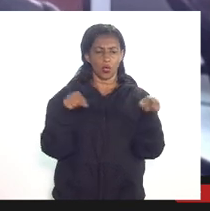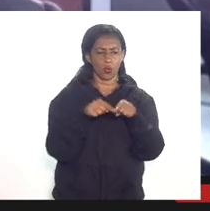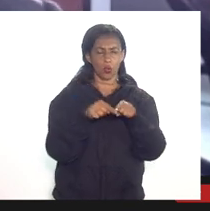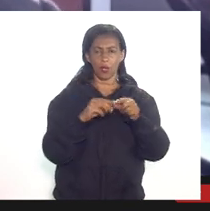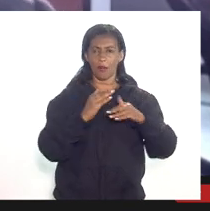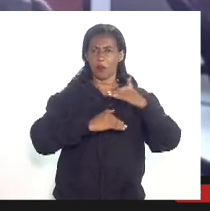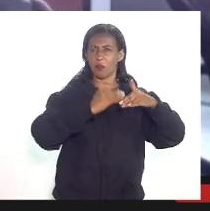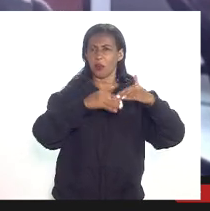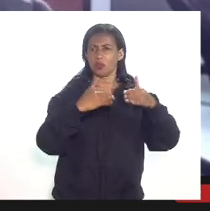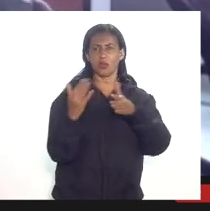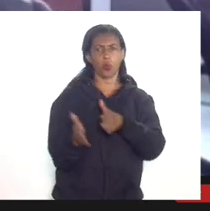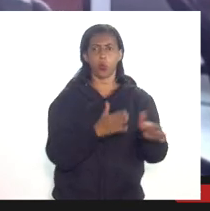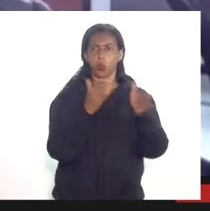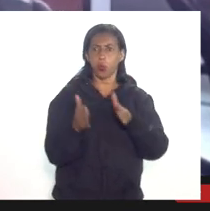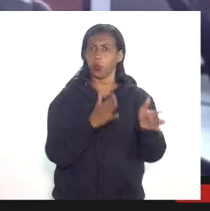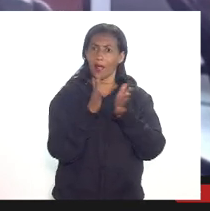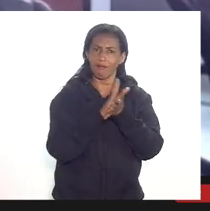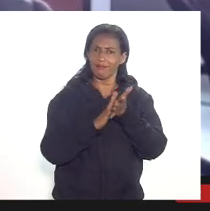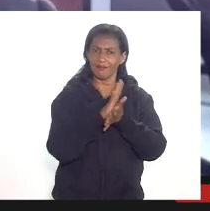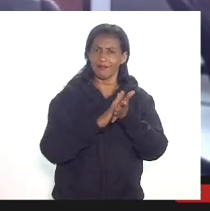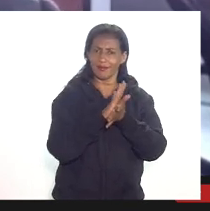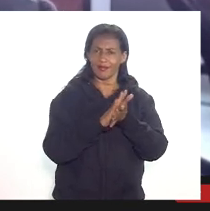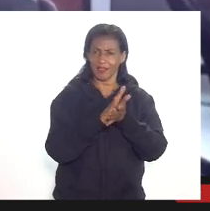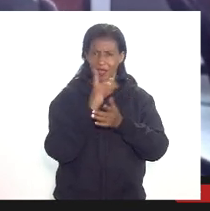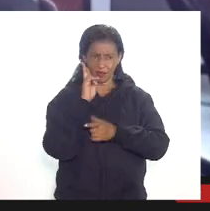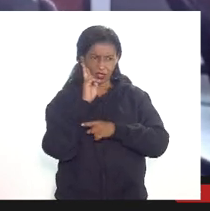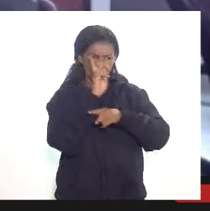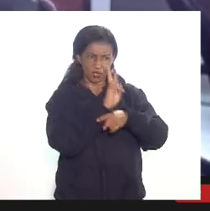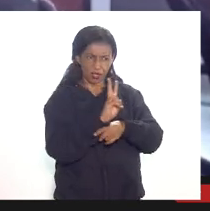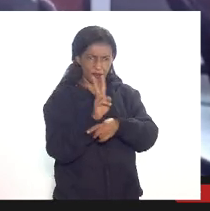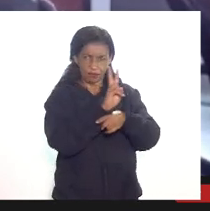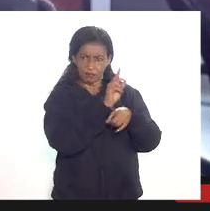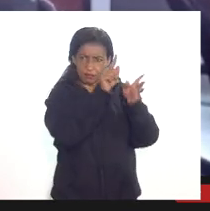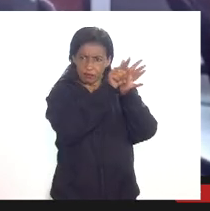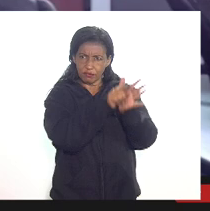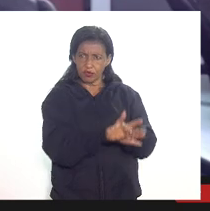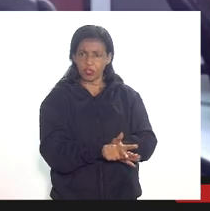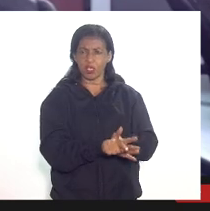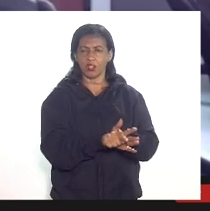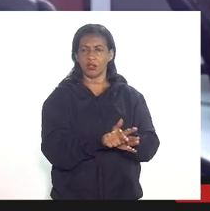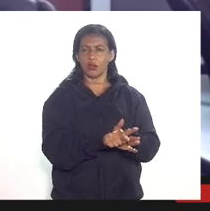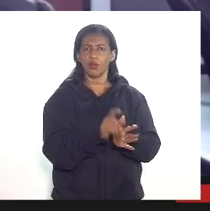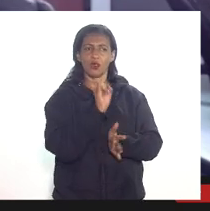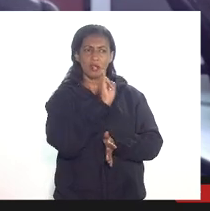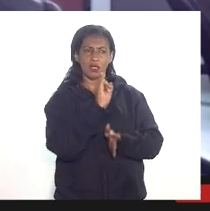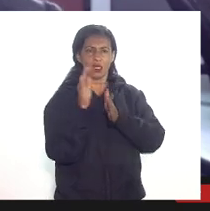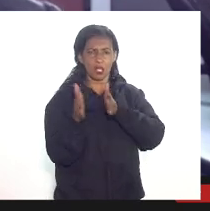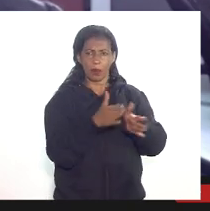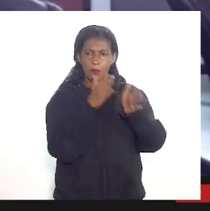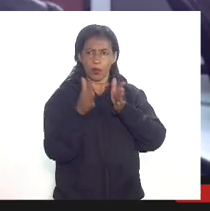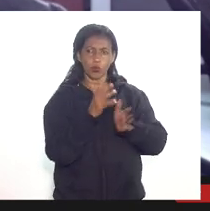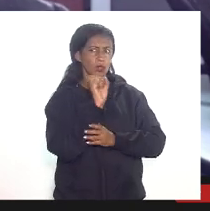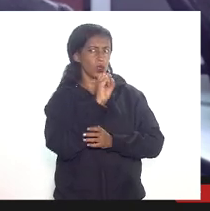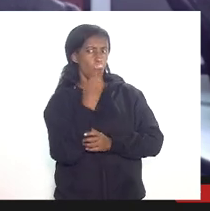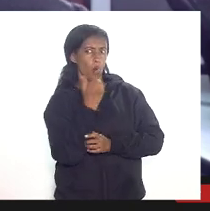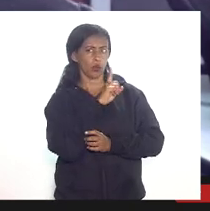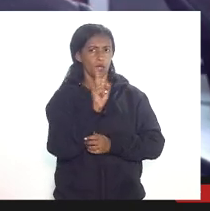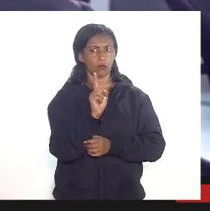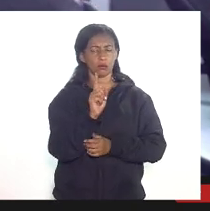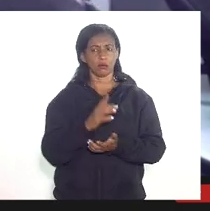produzir já foi verificado essa se esse esse provisionamento foi efetivamente encorrido